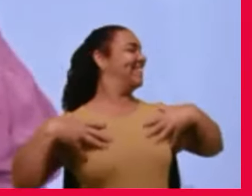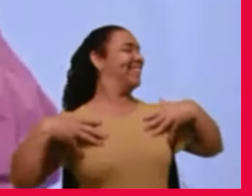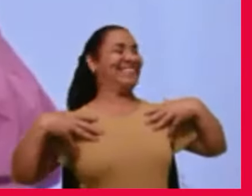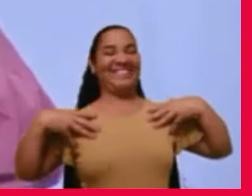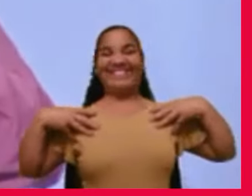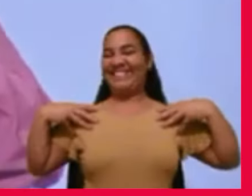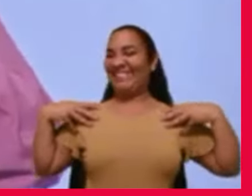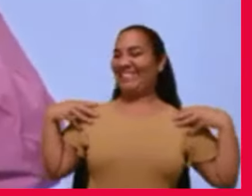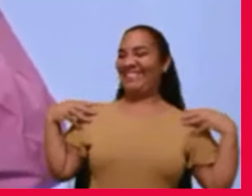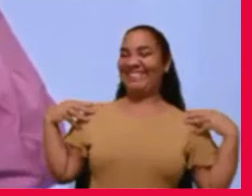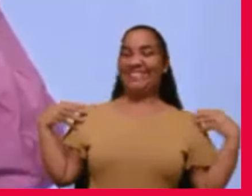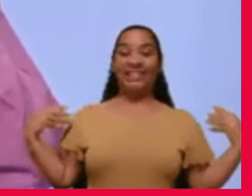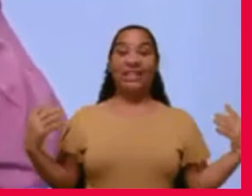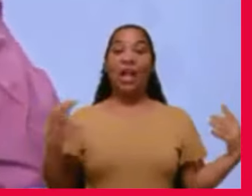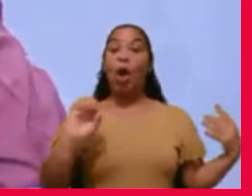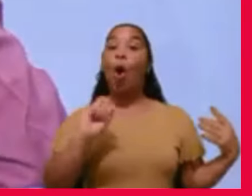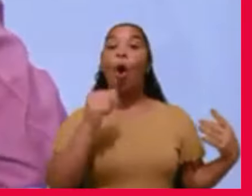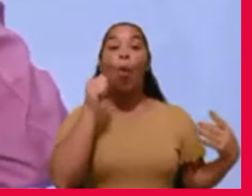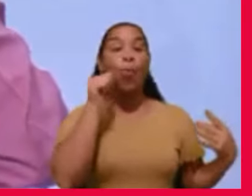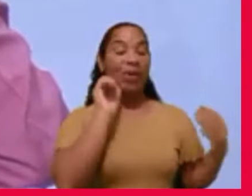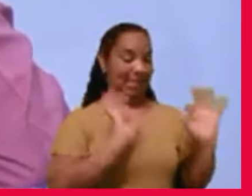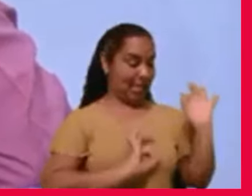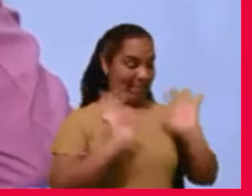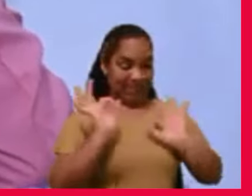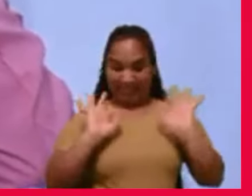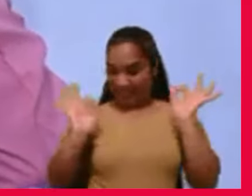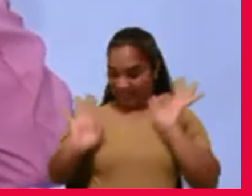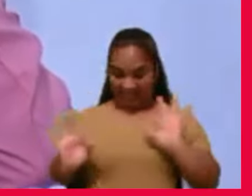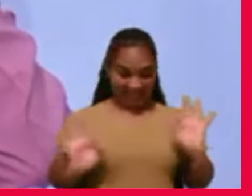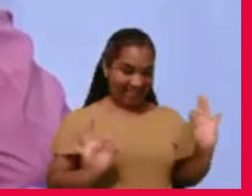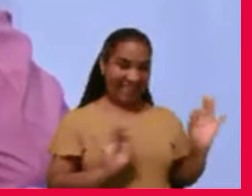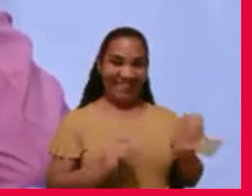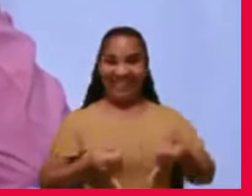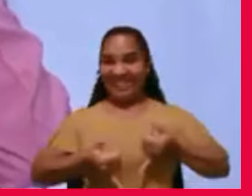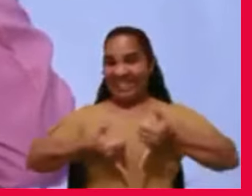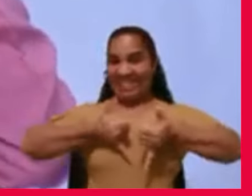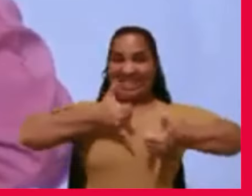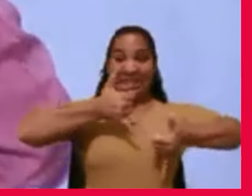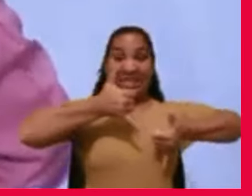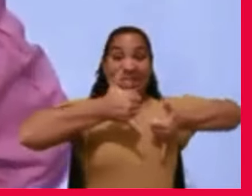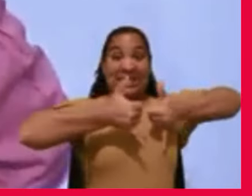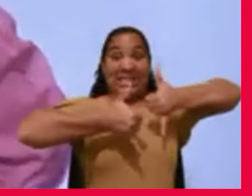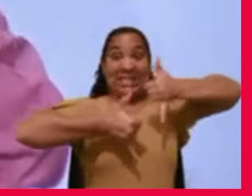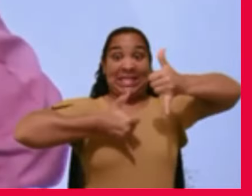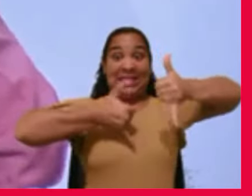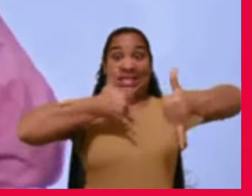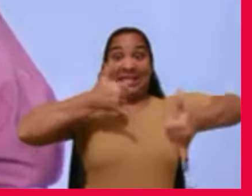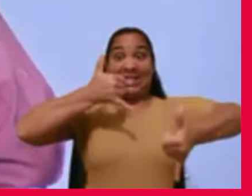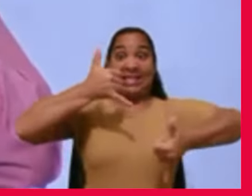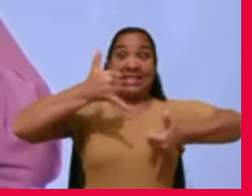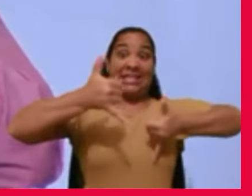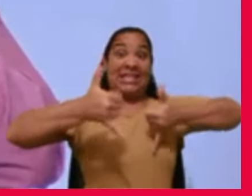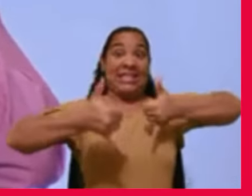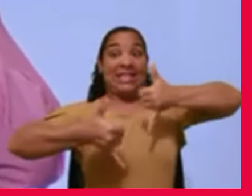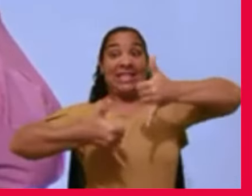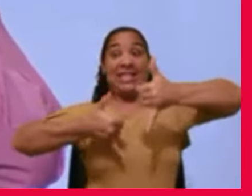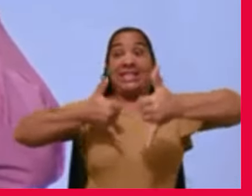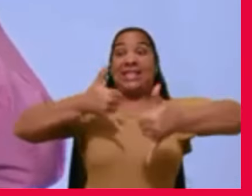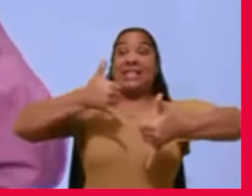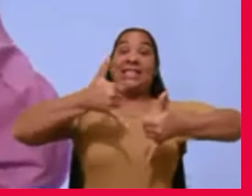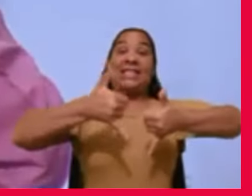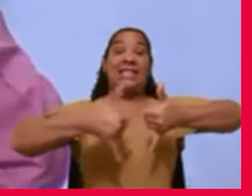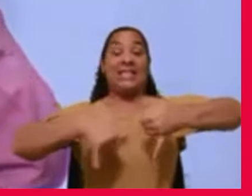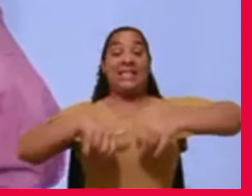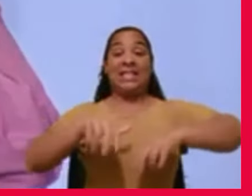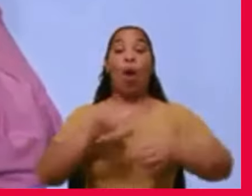quando ela se veste, coloca aquele sapato de 20 centímetros, e fica em perna de pau, e o marido não diz